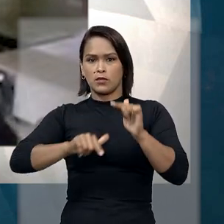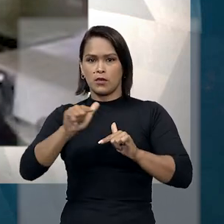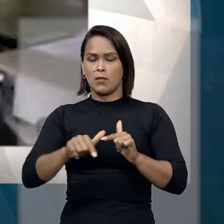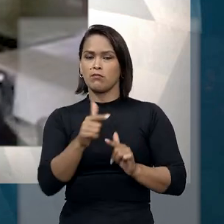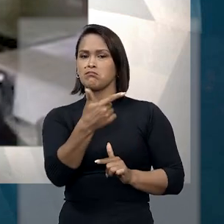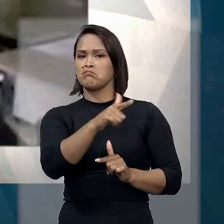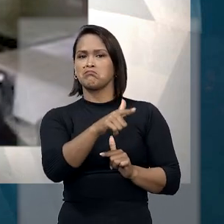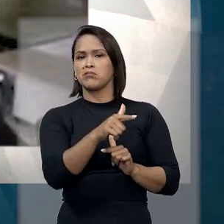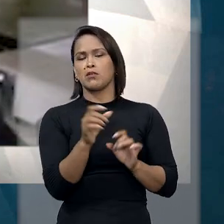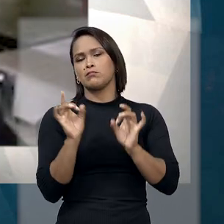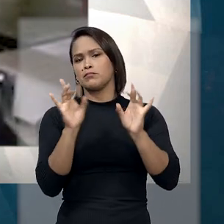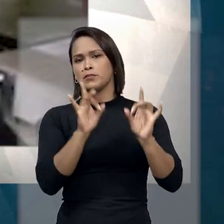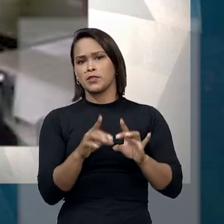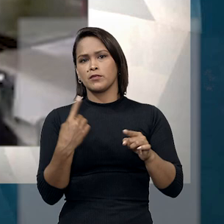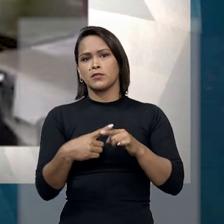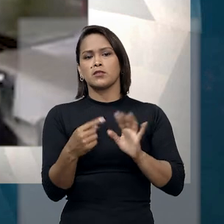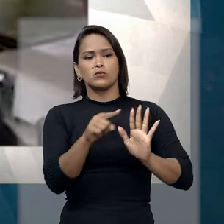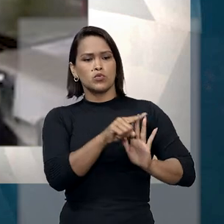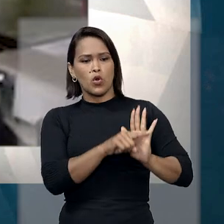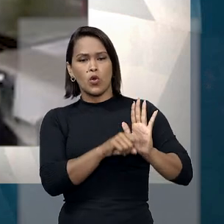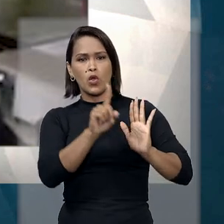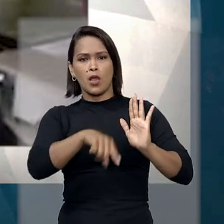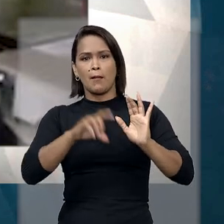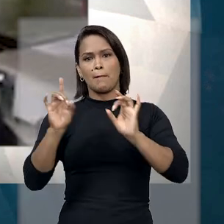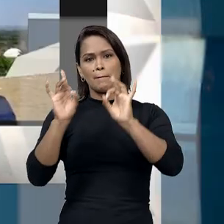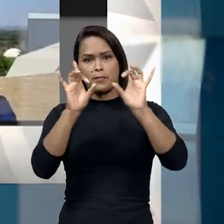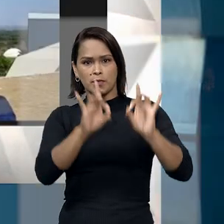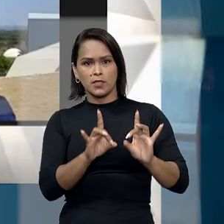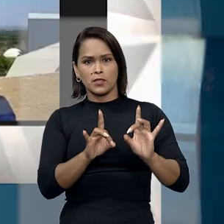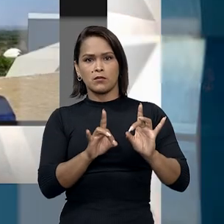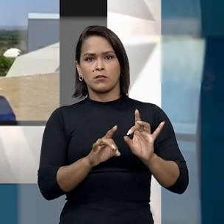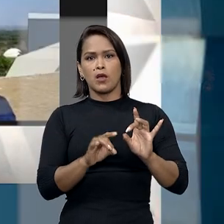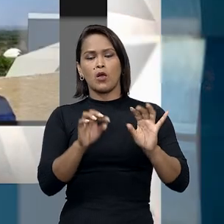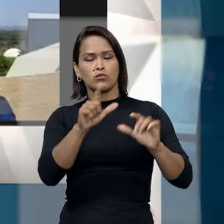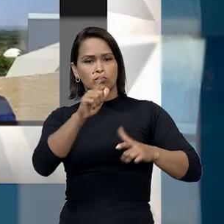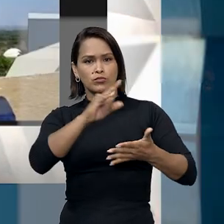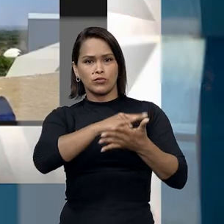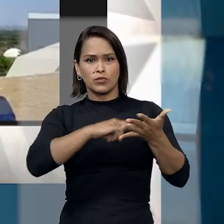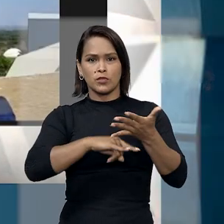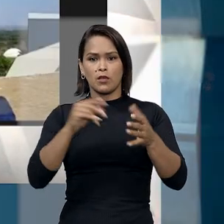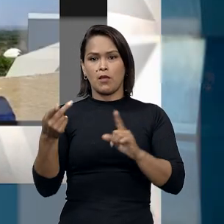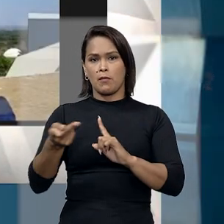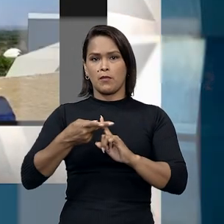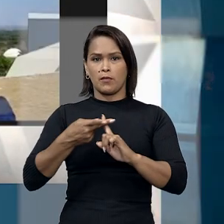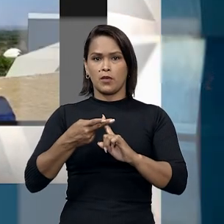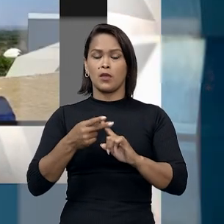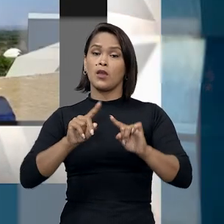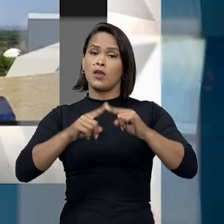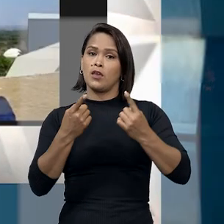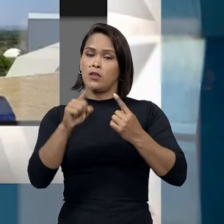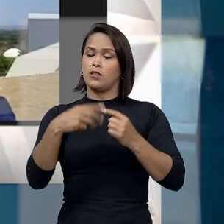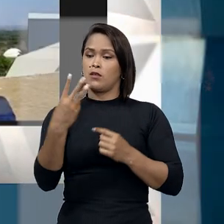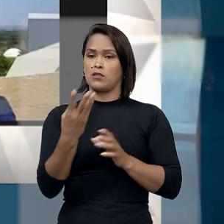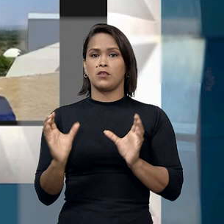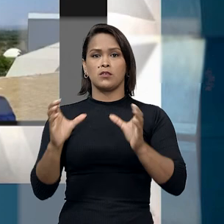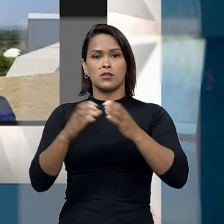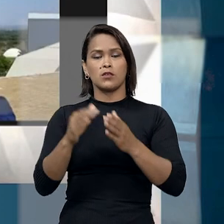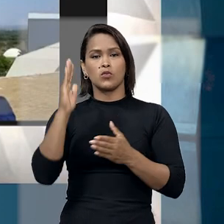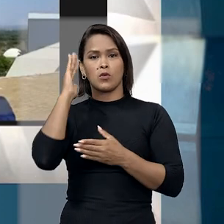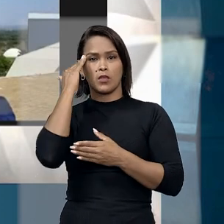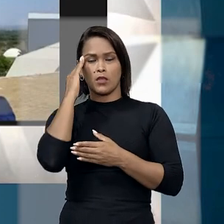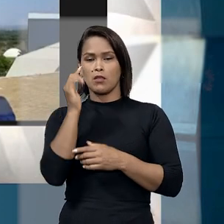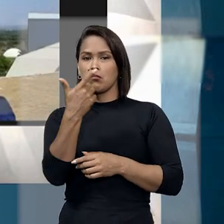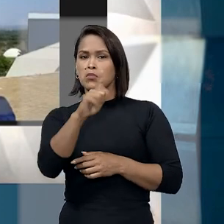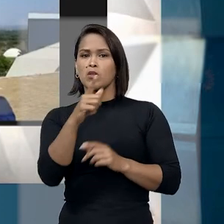não tem preferência diante do crédito principal titularizado por seu cliente. Por isso, a terceira turma entendeu